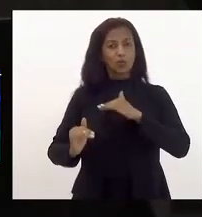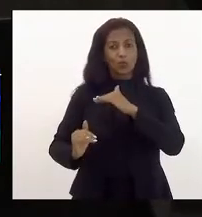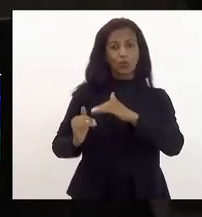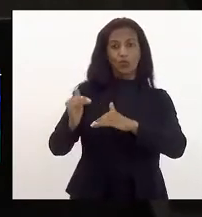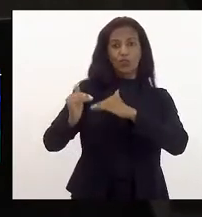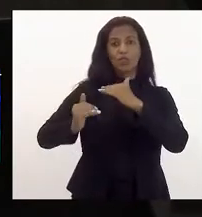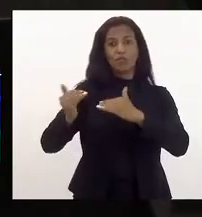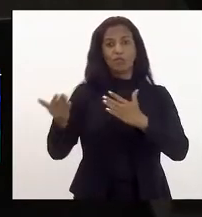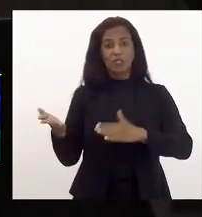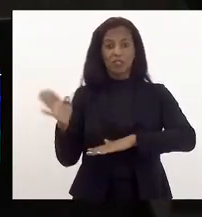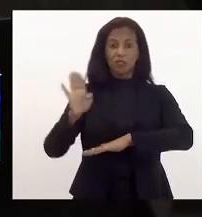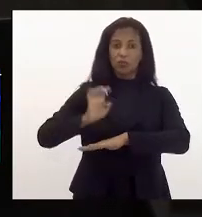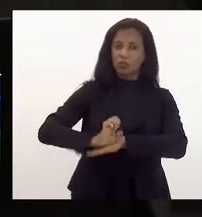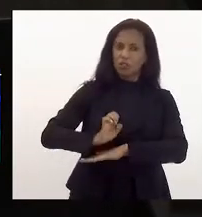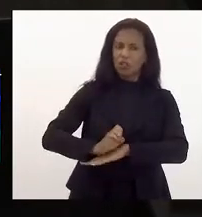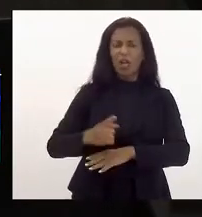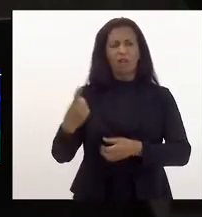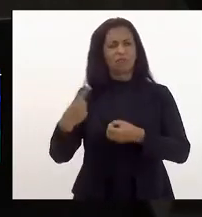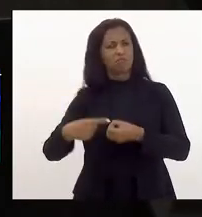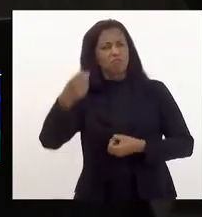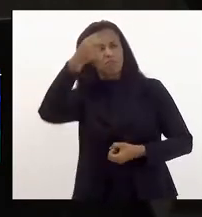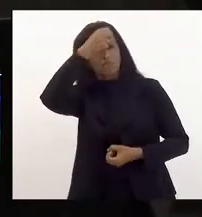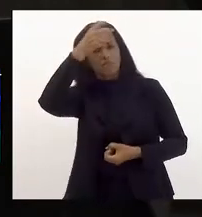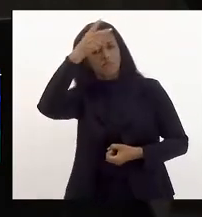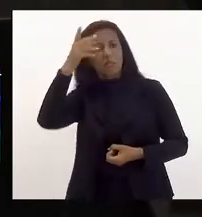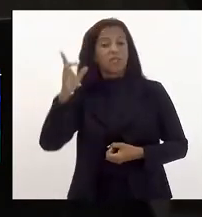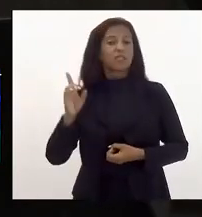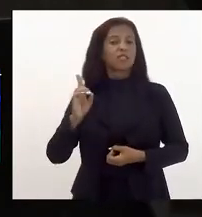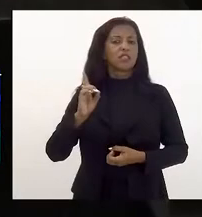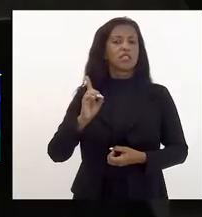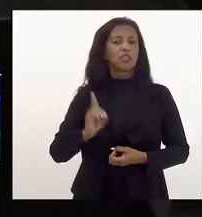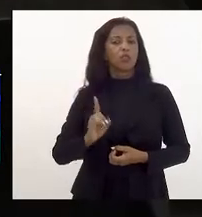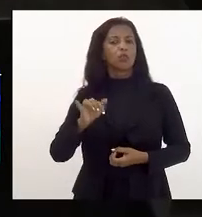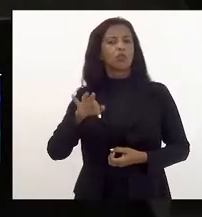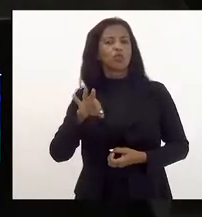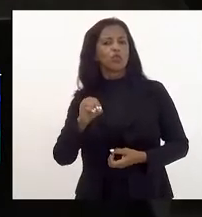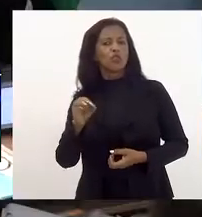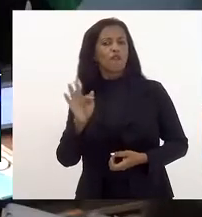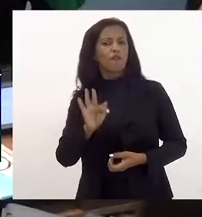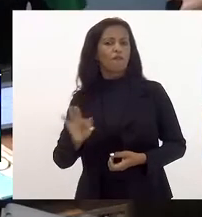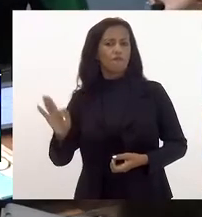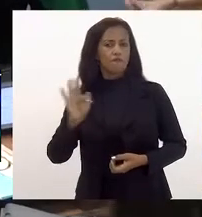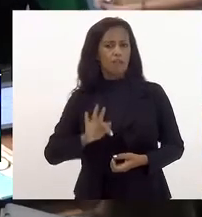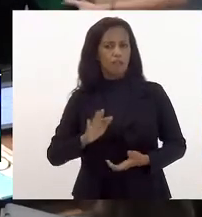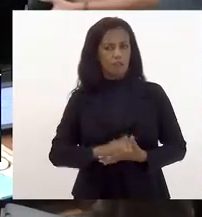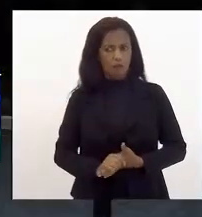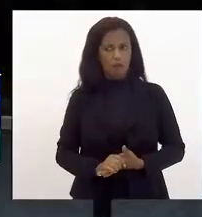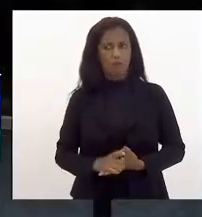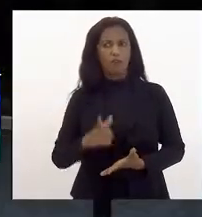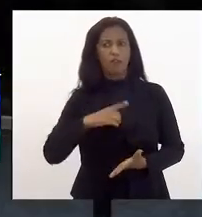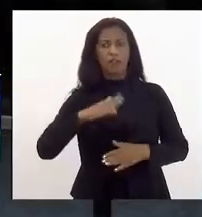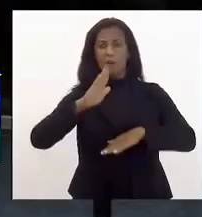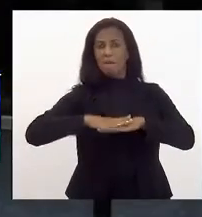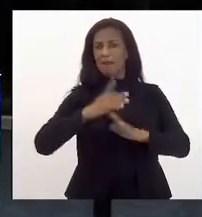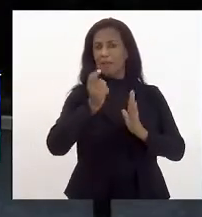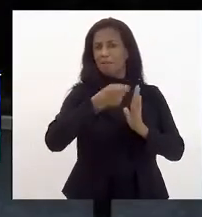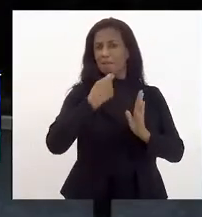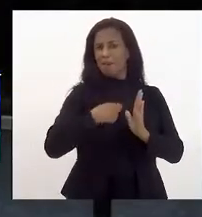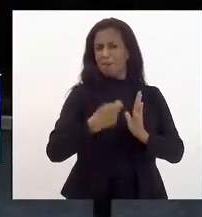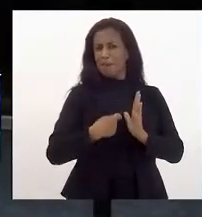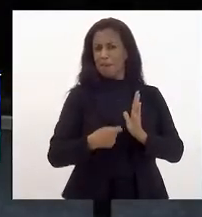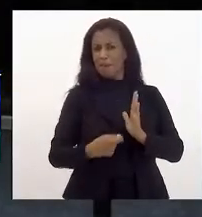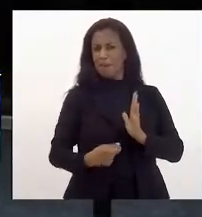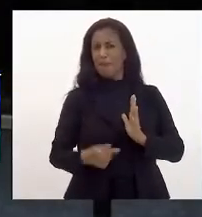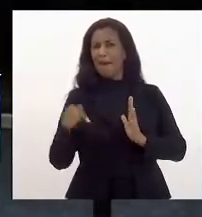sejam os estados sejam os municípios seja o distrito federal deputada Adriana quer intervir ainda tivemos muito mais assinaturas que o necessário aqui na